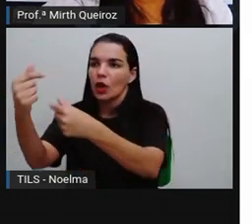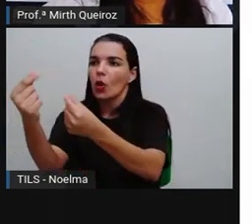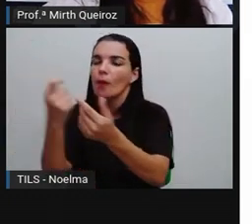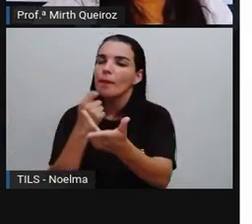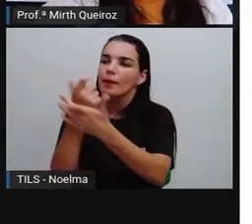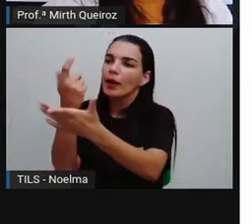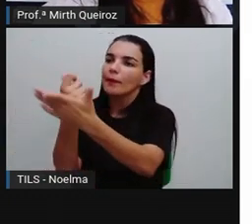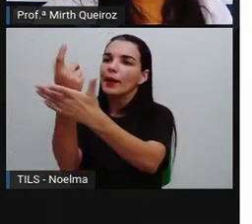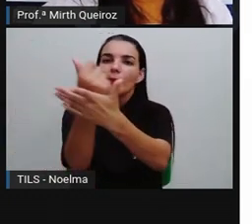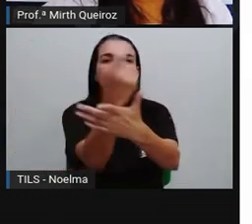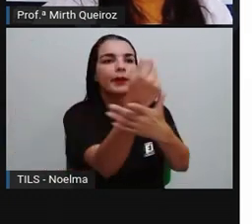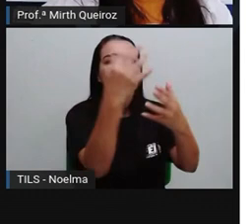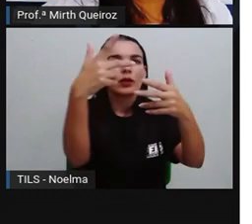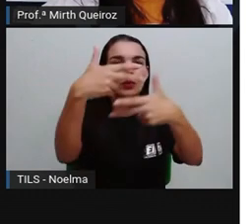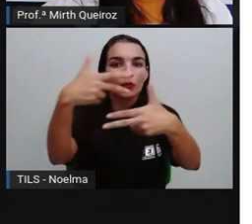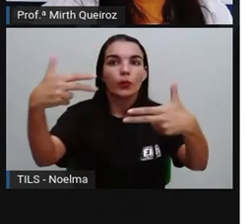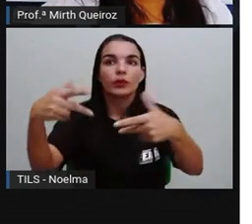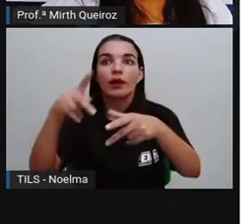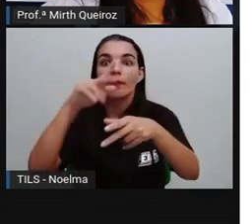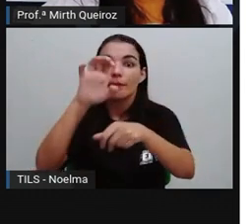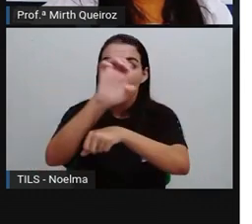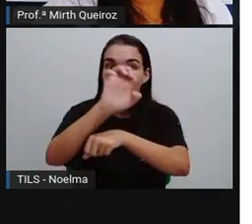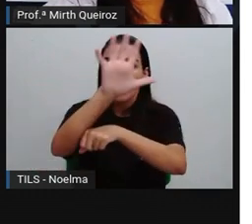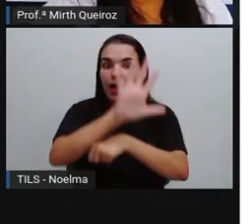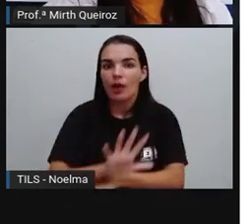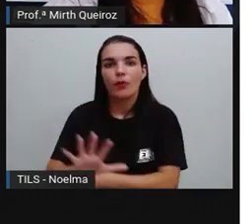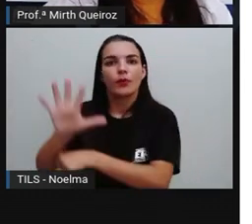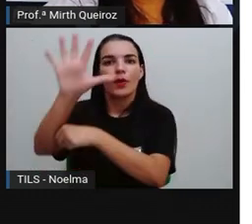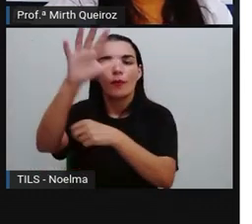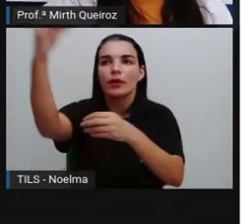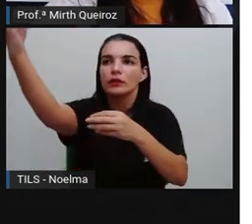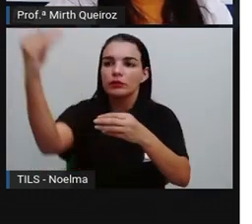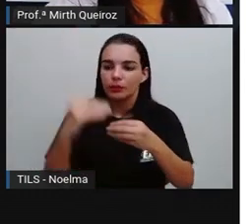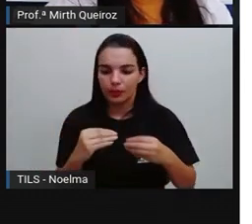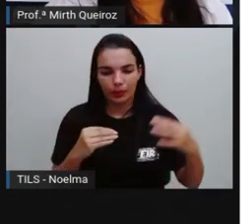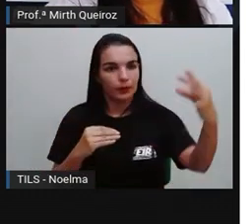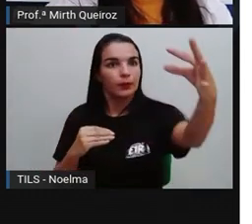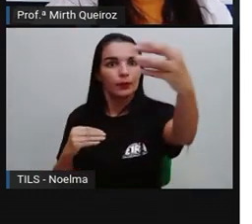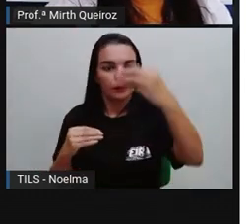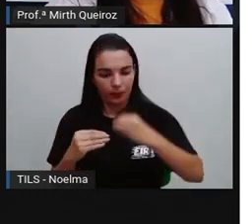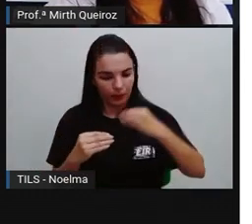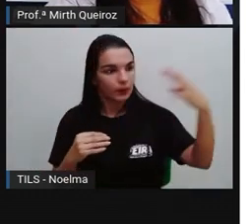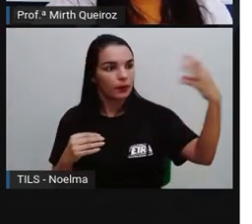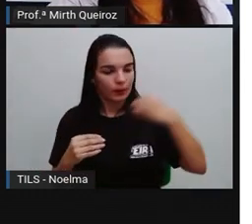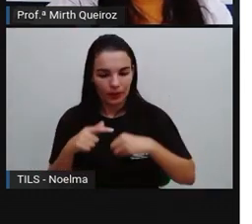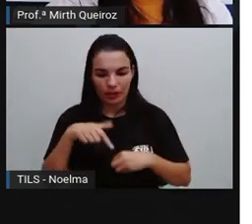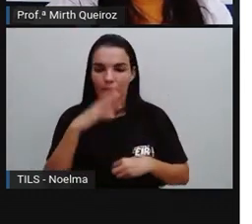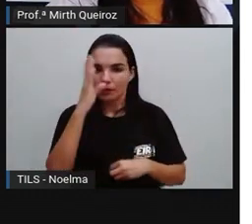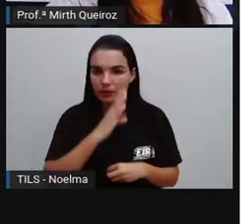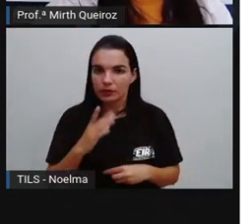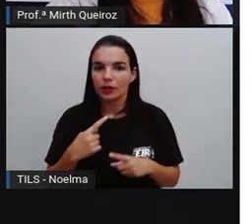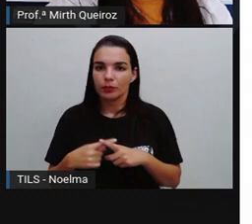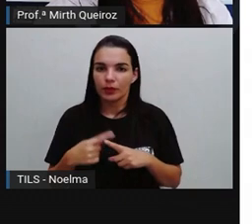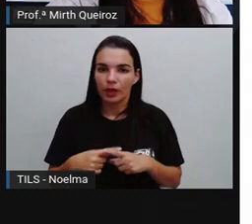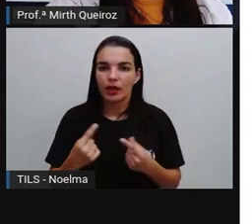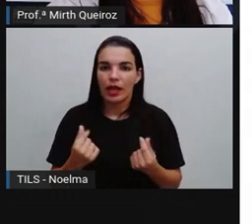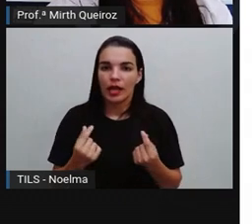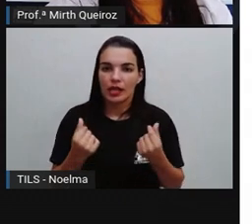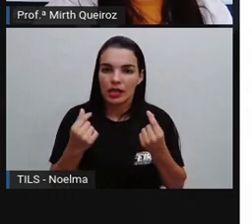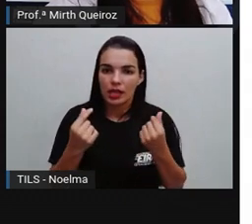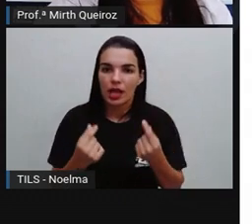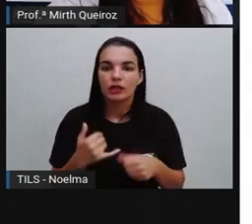comprar produtos produzidos aí na Europa, graças a riqueza proporcionada